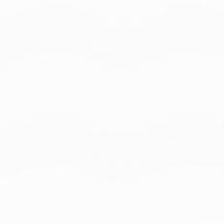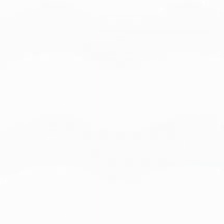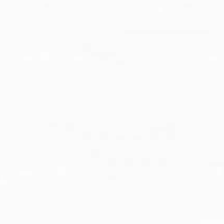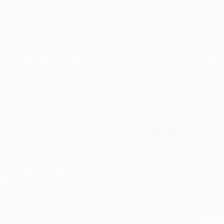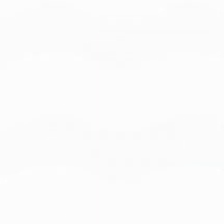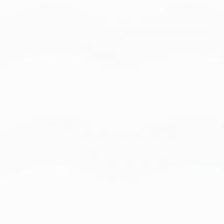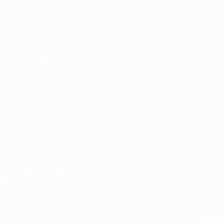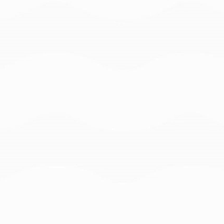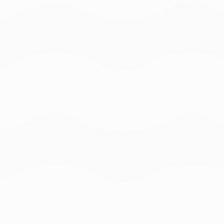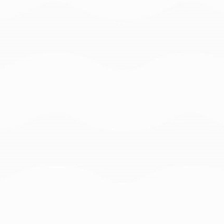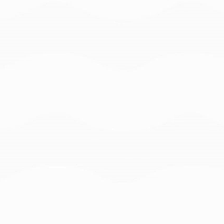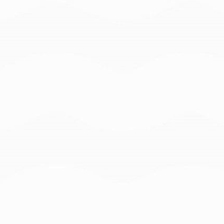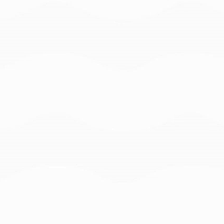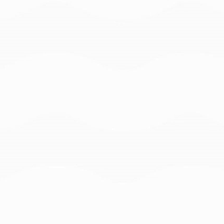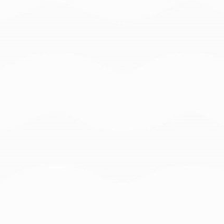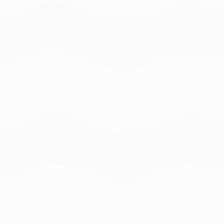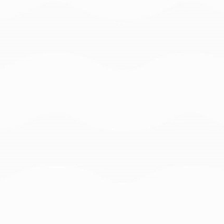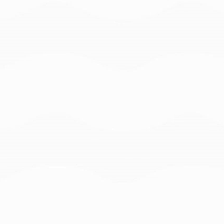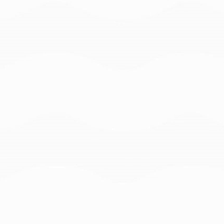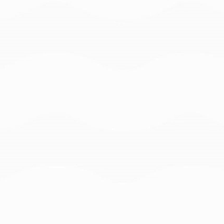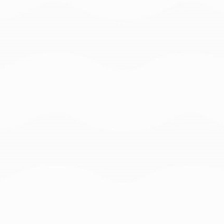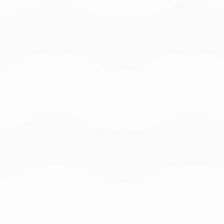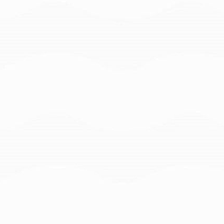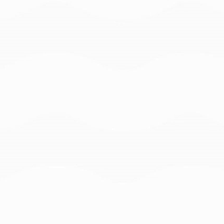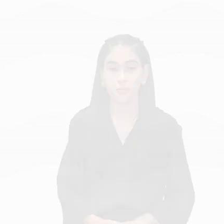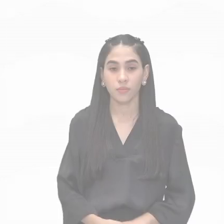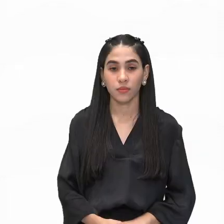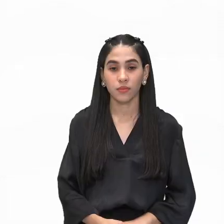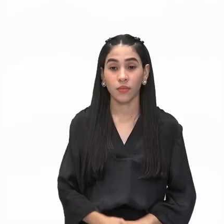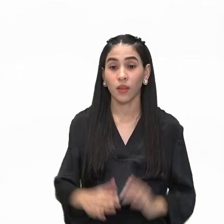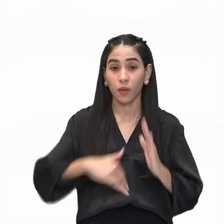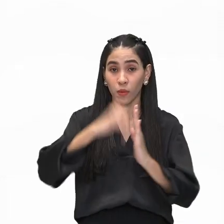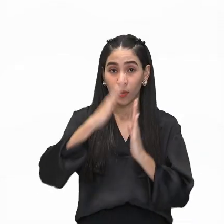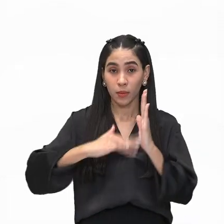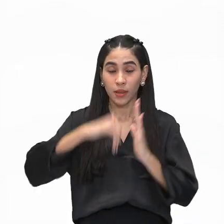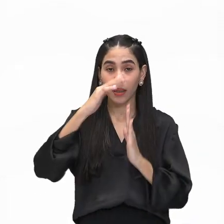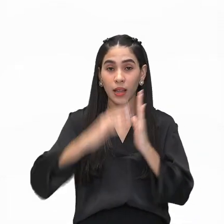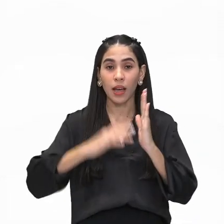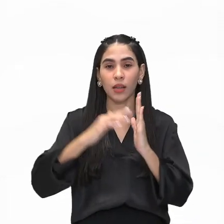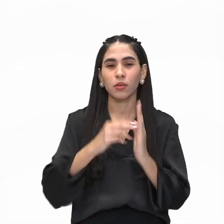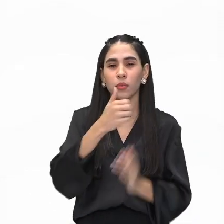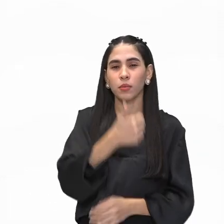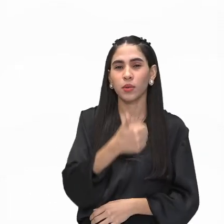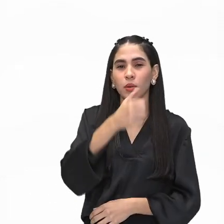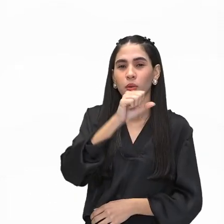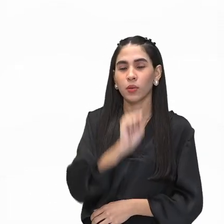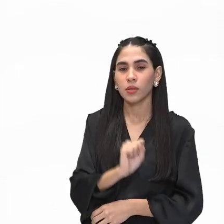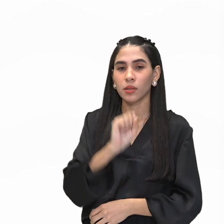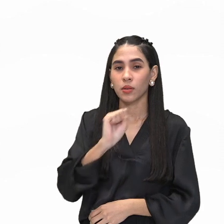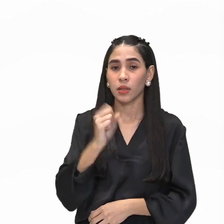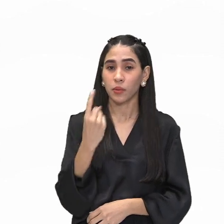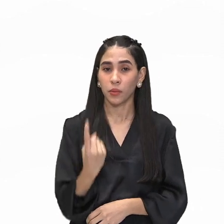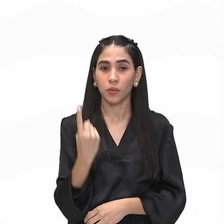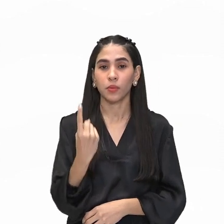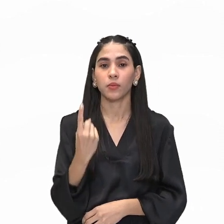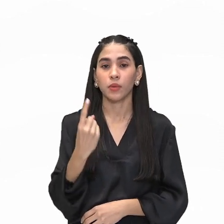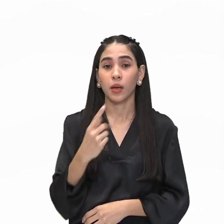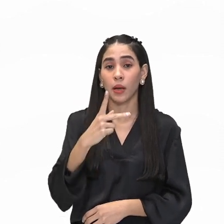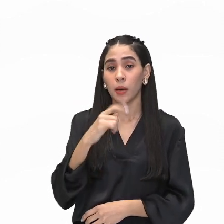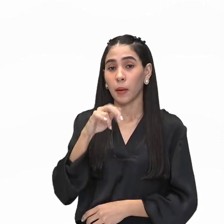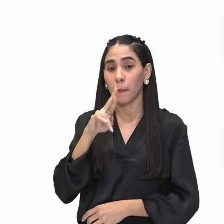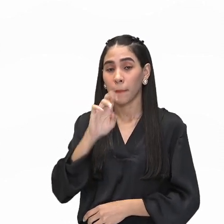Duas Irmãs no Terraço. Ela foi pintada, olha, sobre tela, em 1881, por Pierre